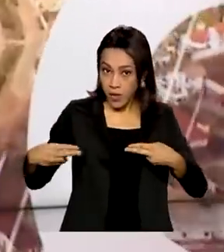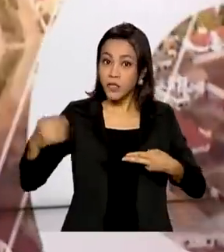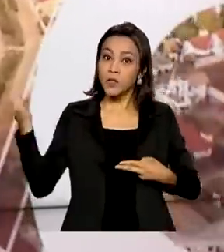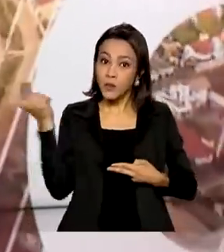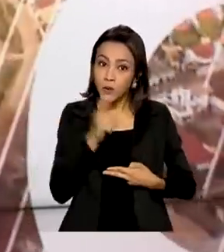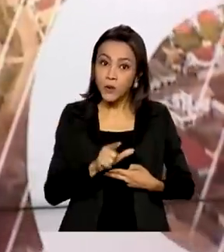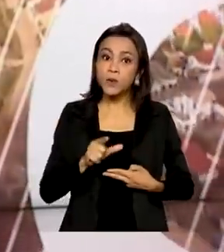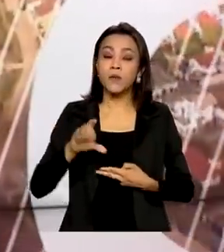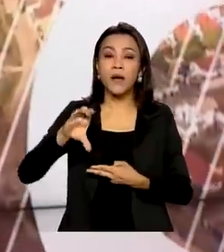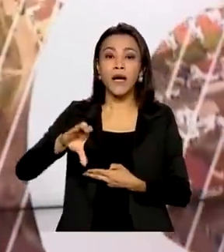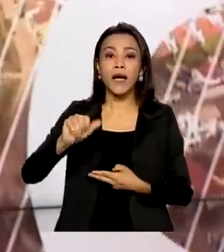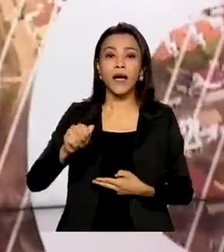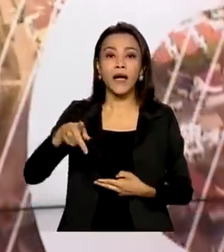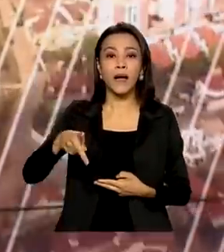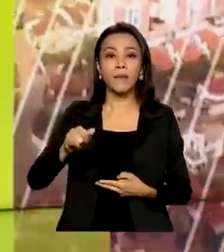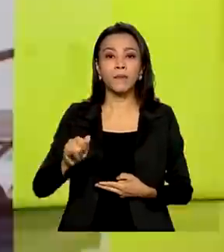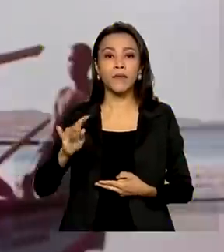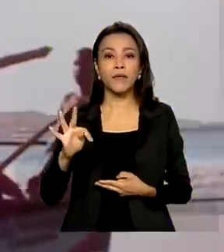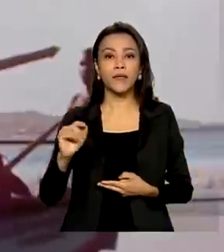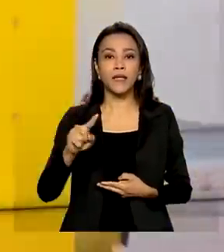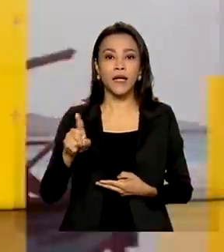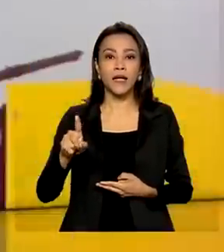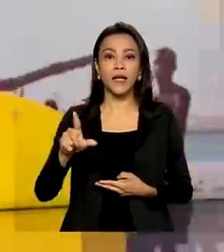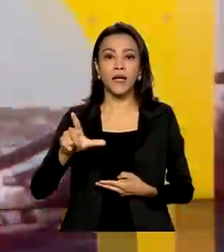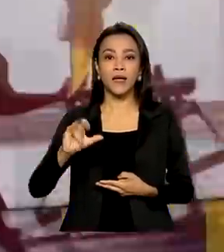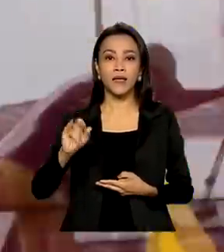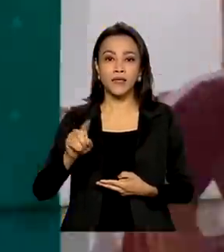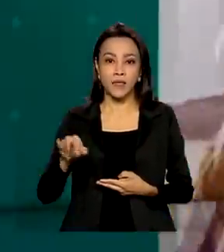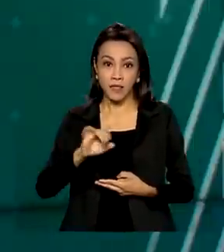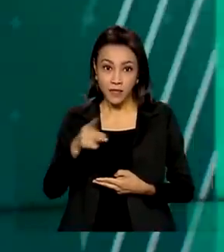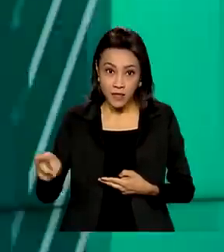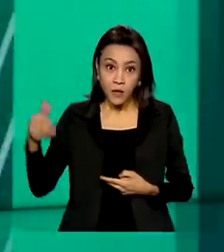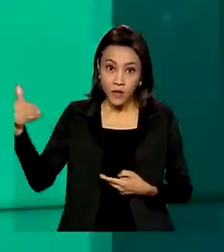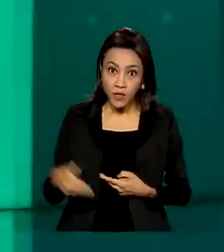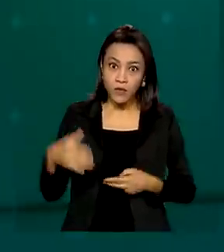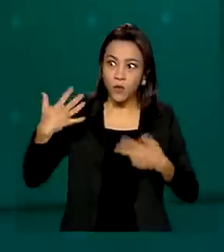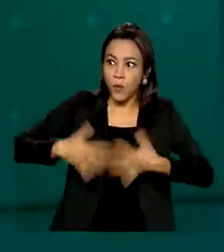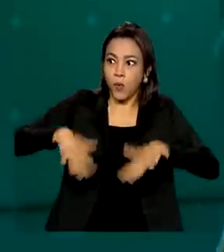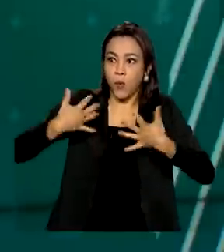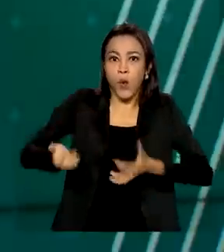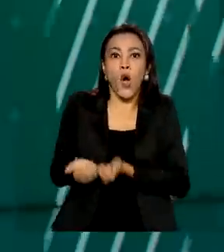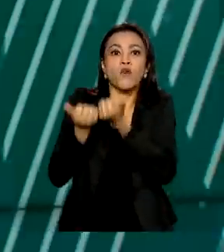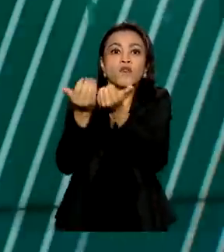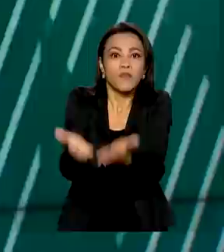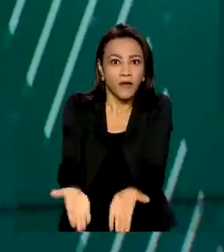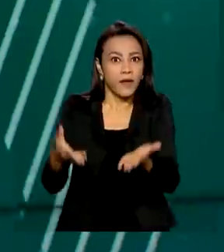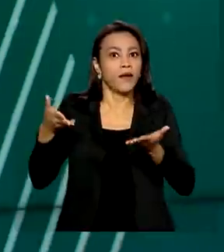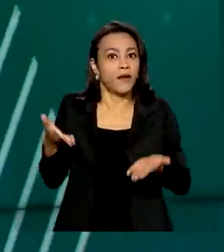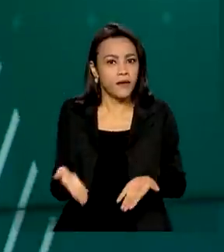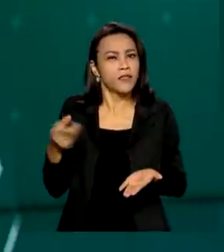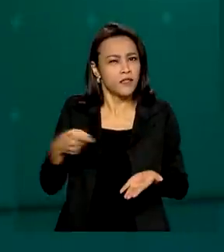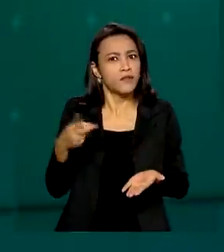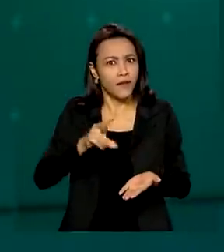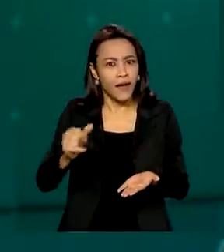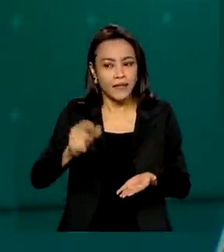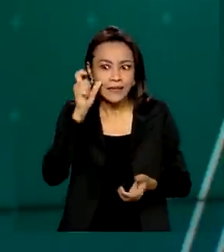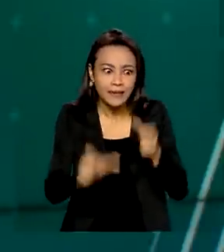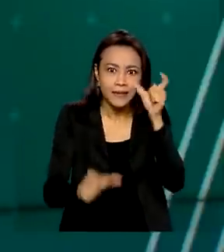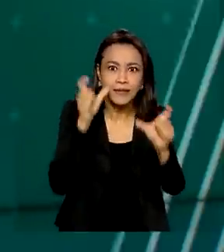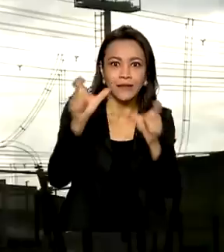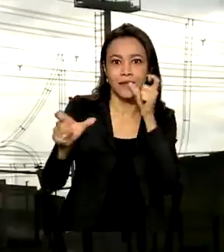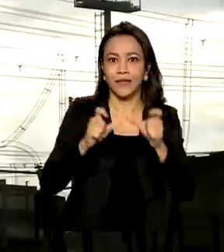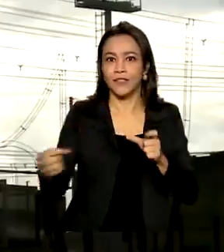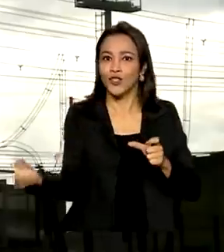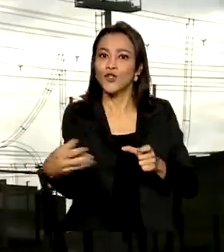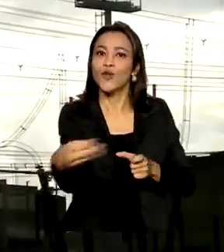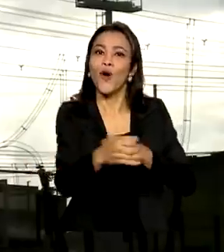Bolsa de Valores brasileira. Foi a maior oferta pública de ações da companhia do ano, o que deve atrair novos investimentos para a empresa.